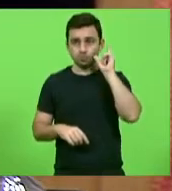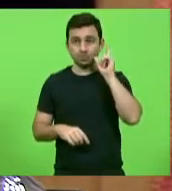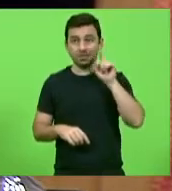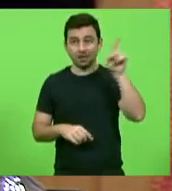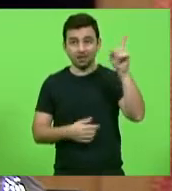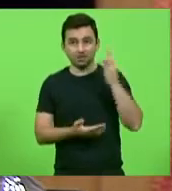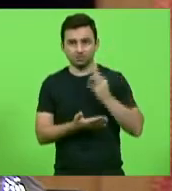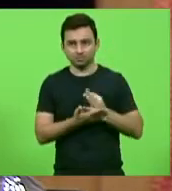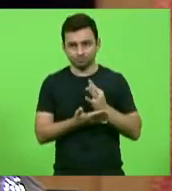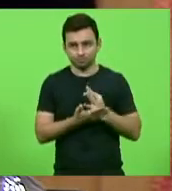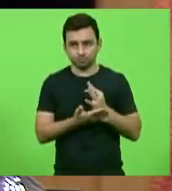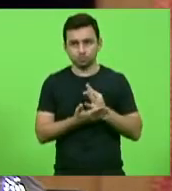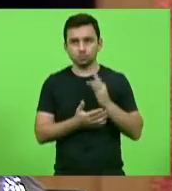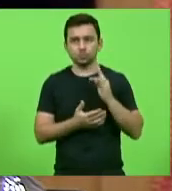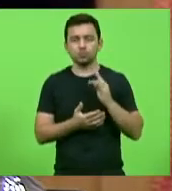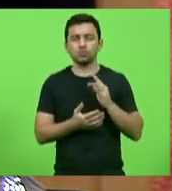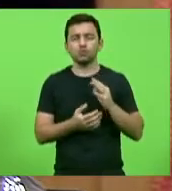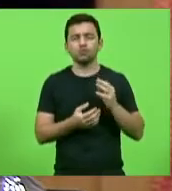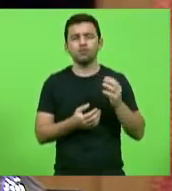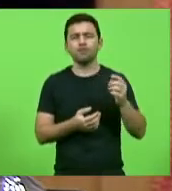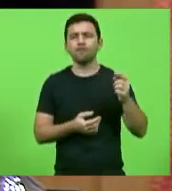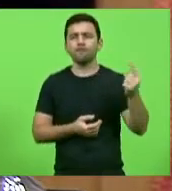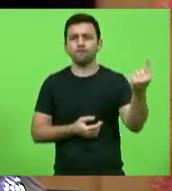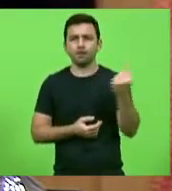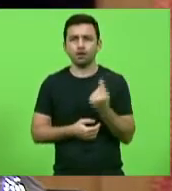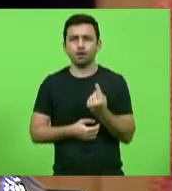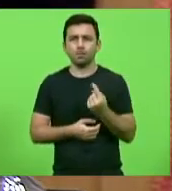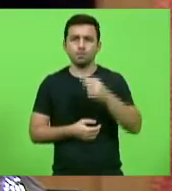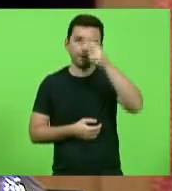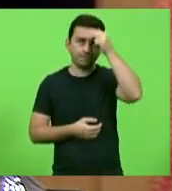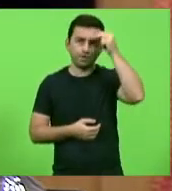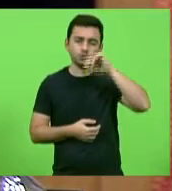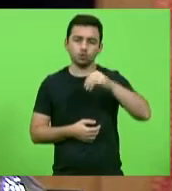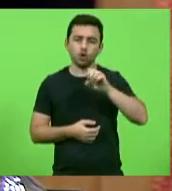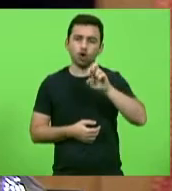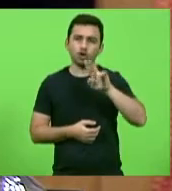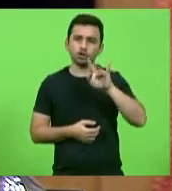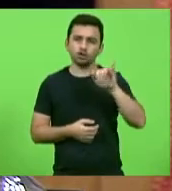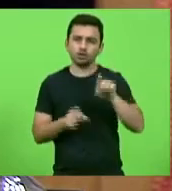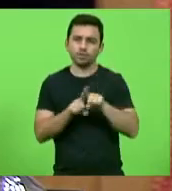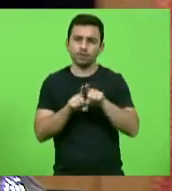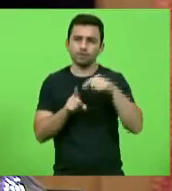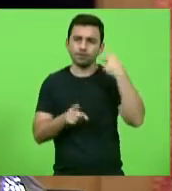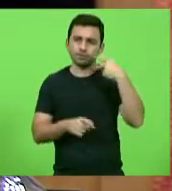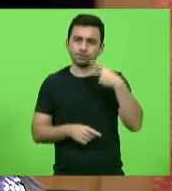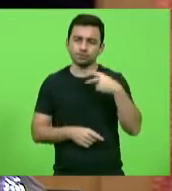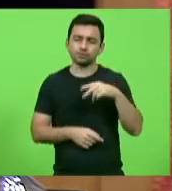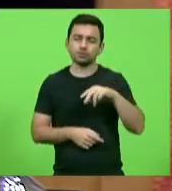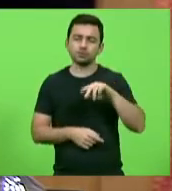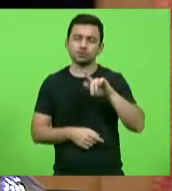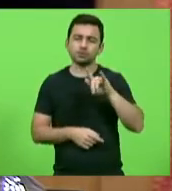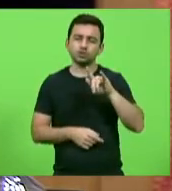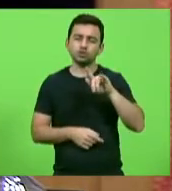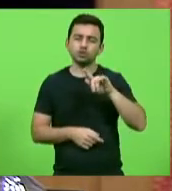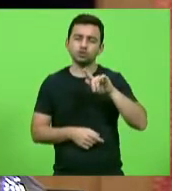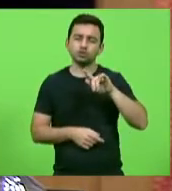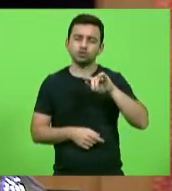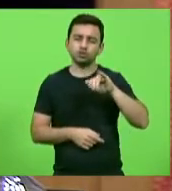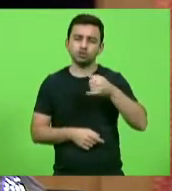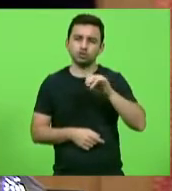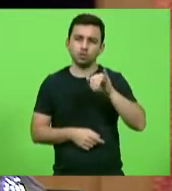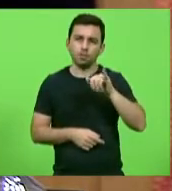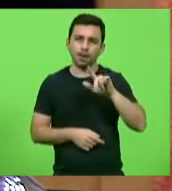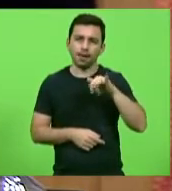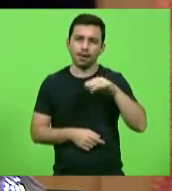Timbó o prefeito Jorge Krieger e a vereadora Gilmara Giotti e acompanhamos